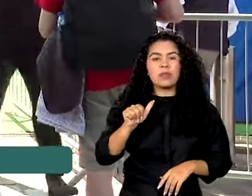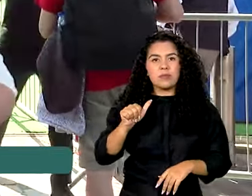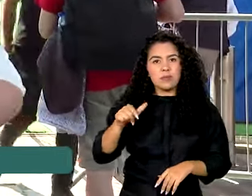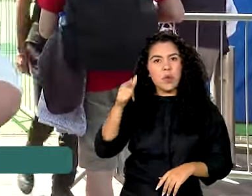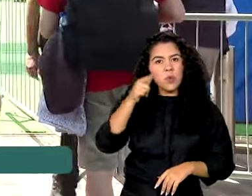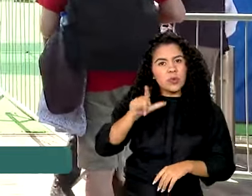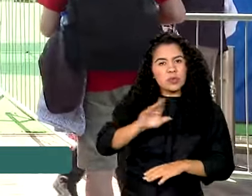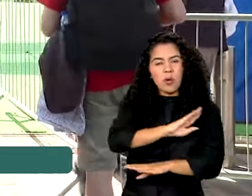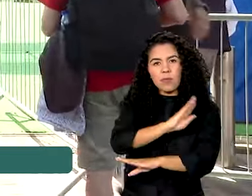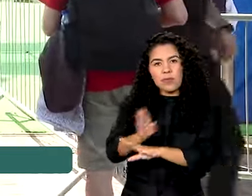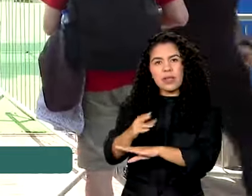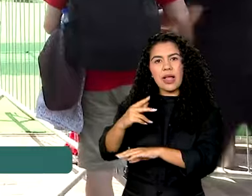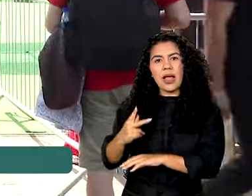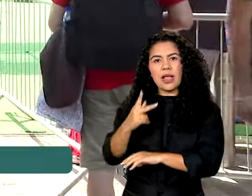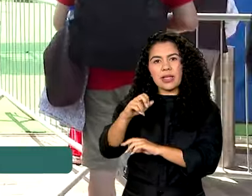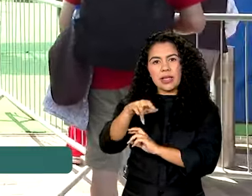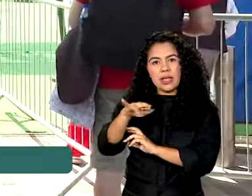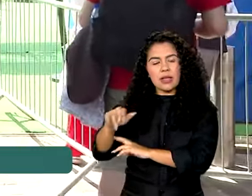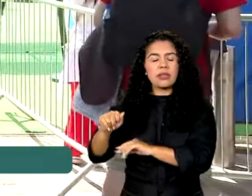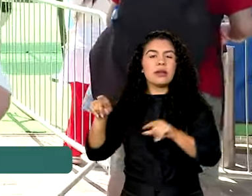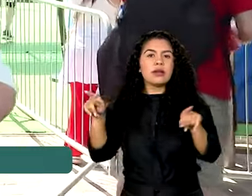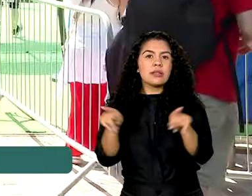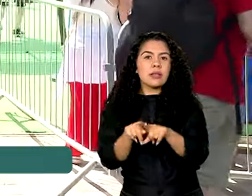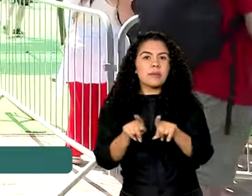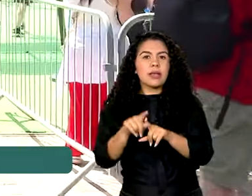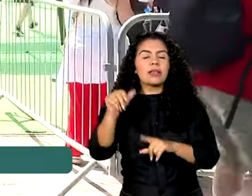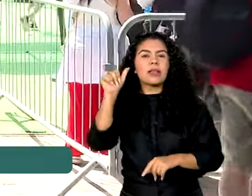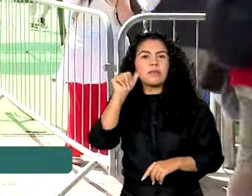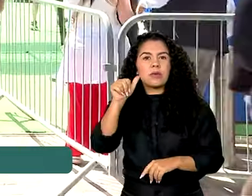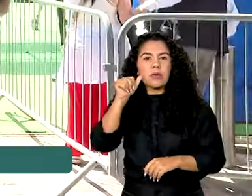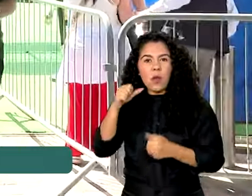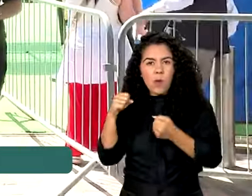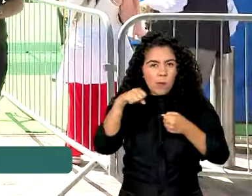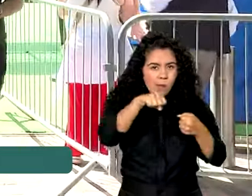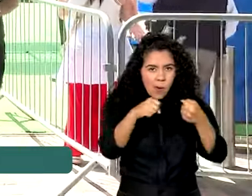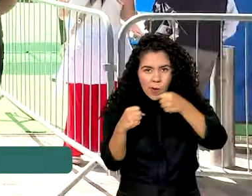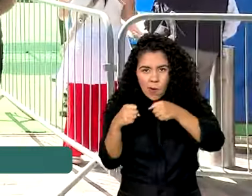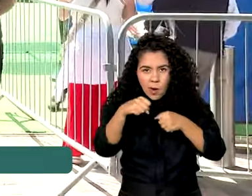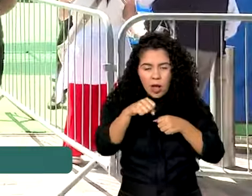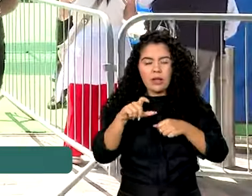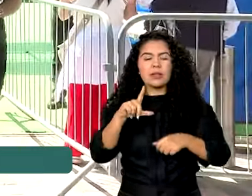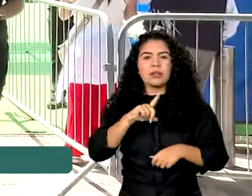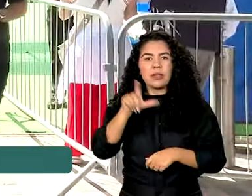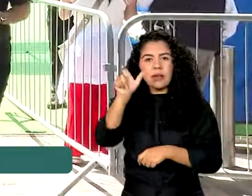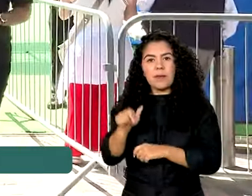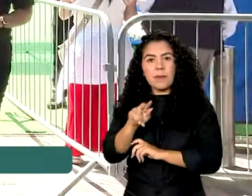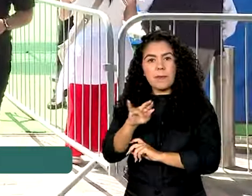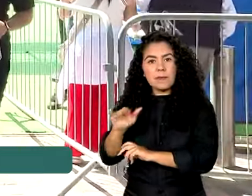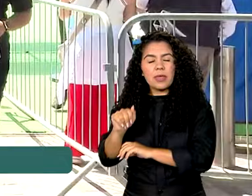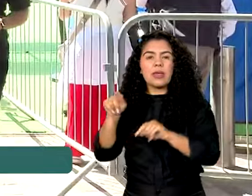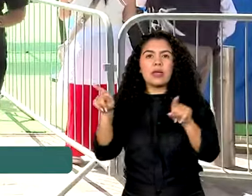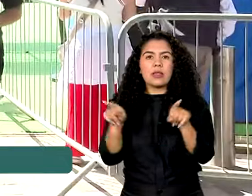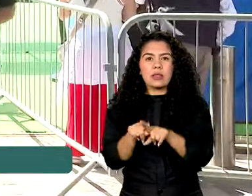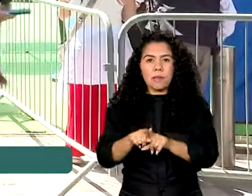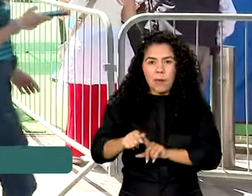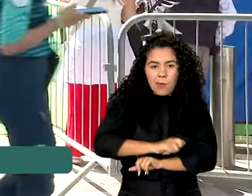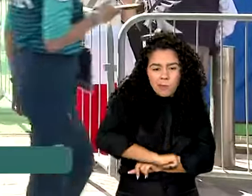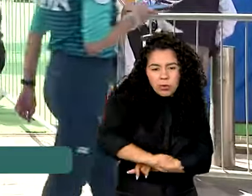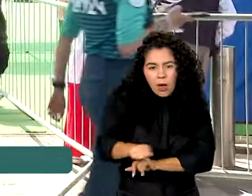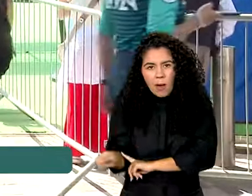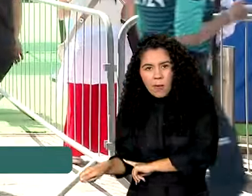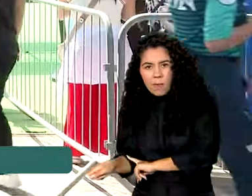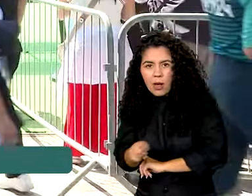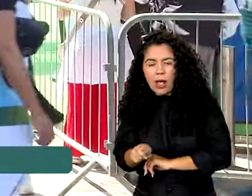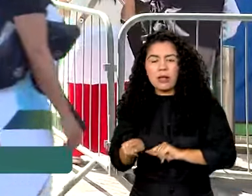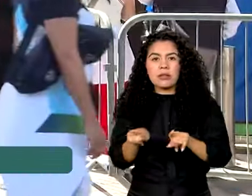0. Tem ainda a estreia de Bia Ferreira no boxe e os brasileiros no surf e no tênis de mesa. Já o Daniel